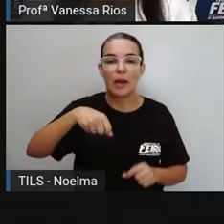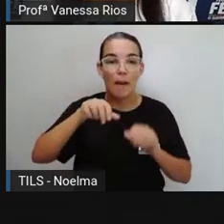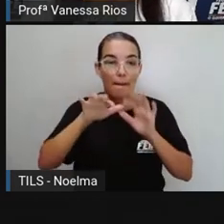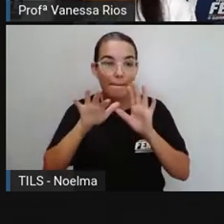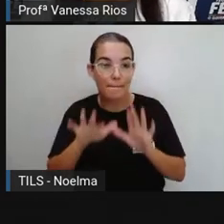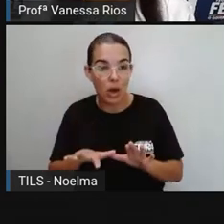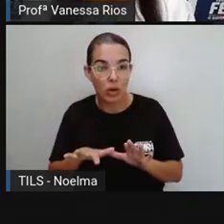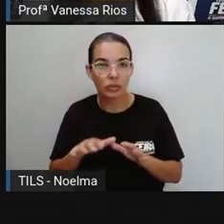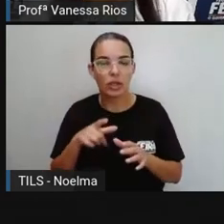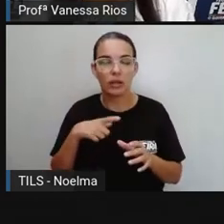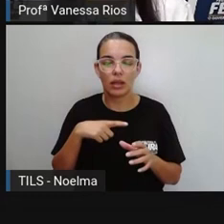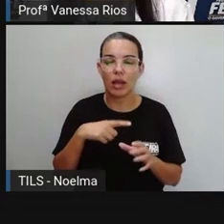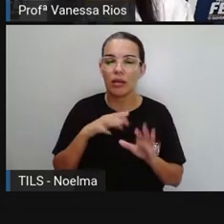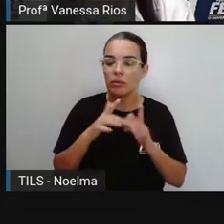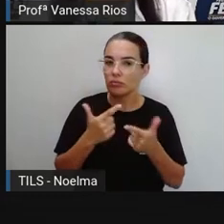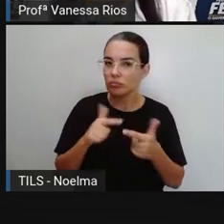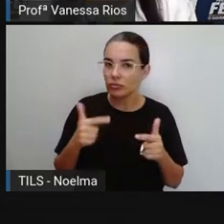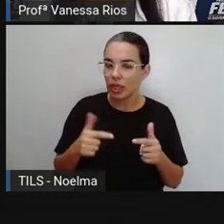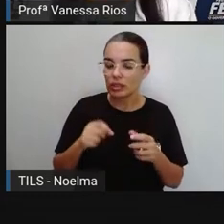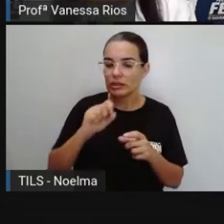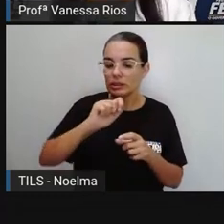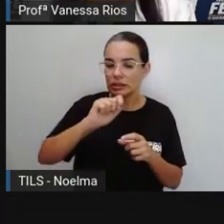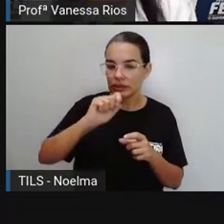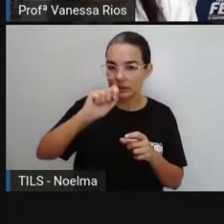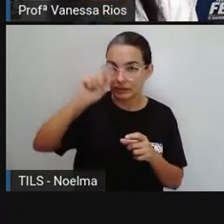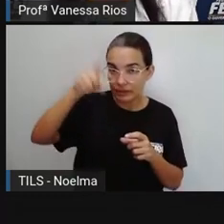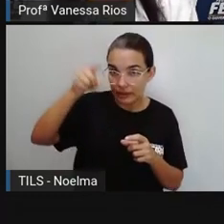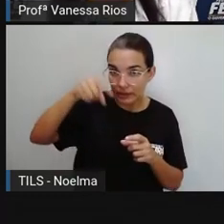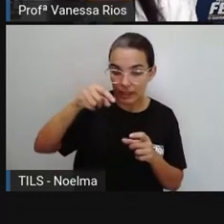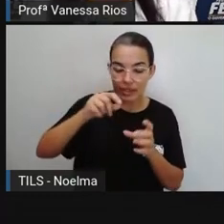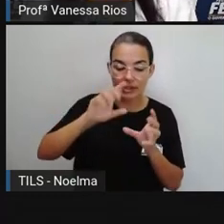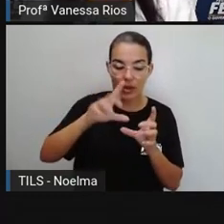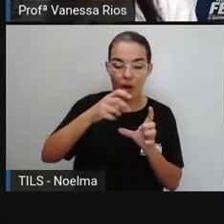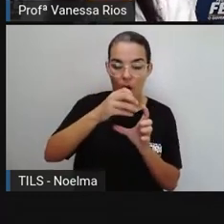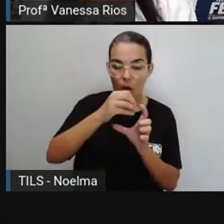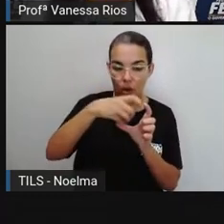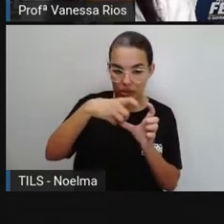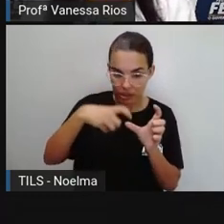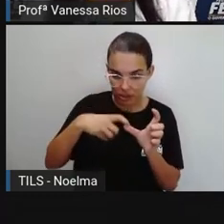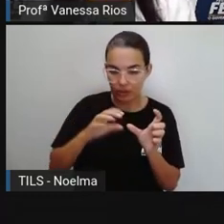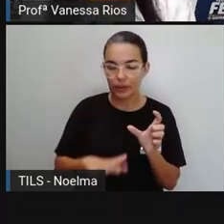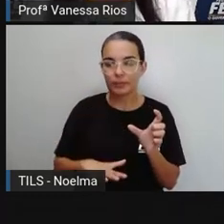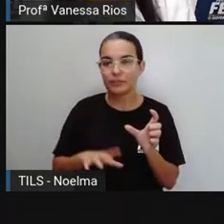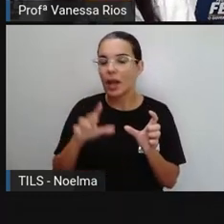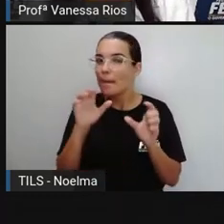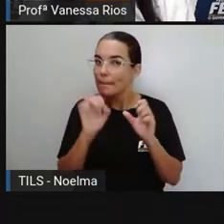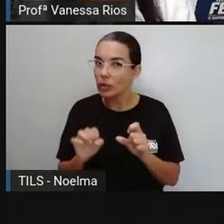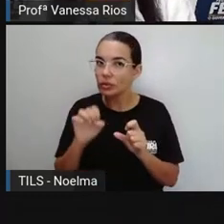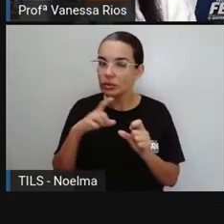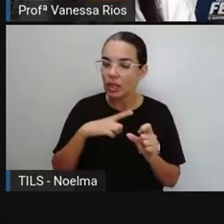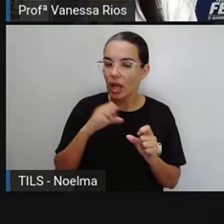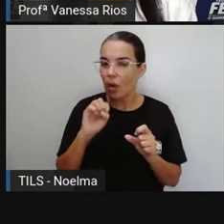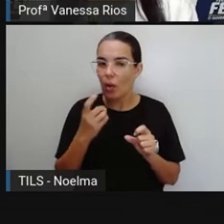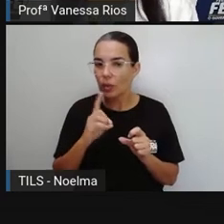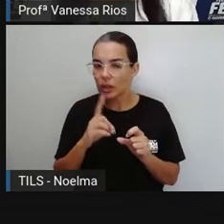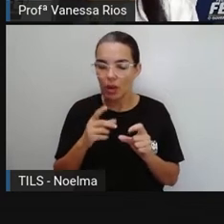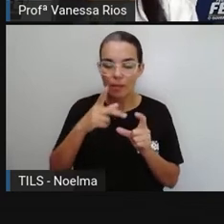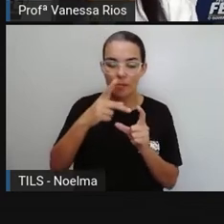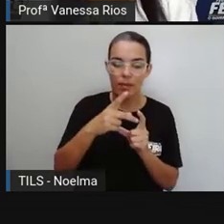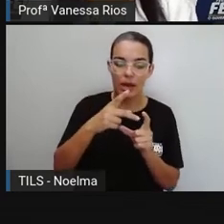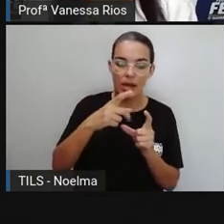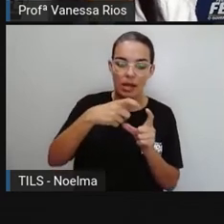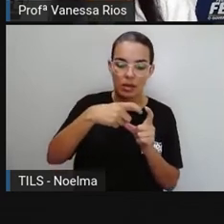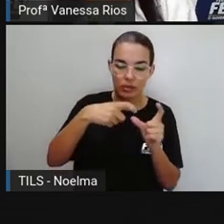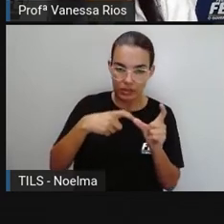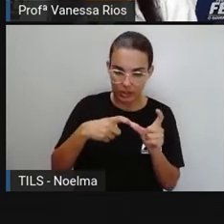nas oxítonas, pode não aparecer, não é? Nas palavras paroxítonas. Mas quando a gente está falando